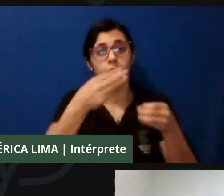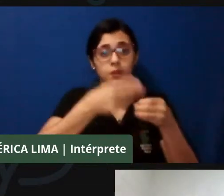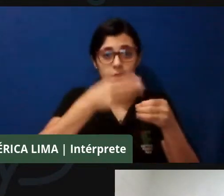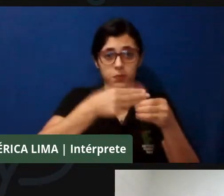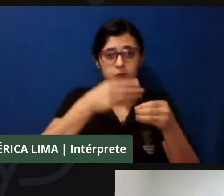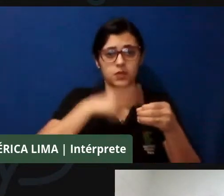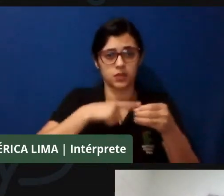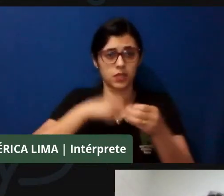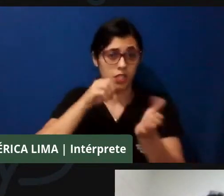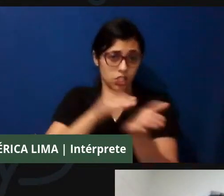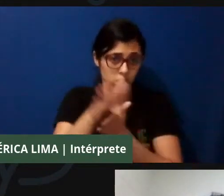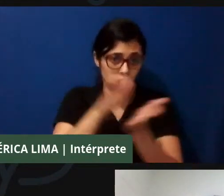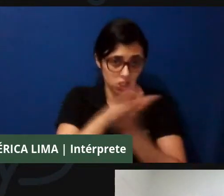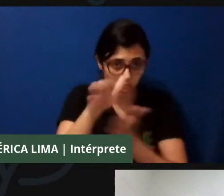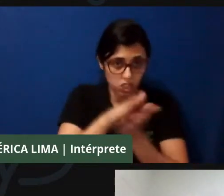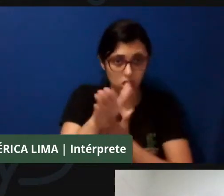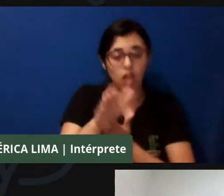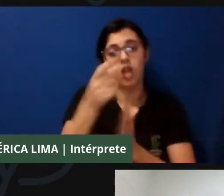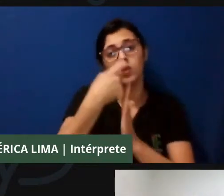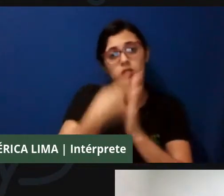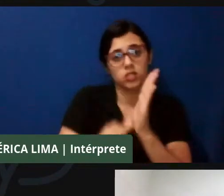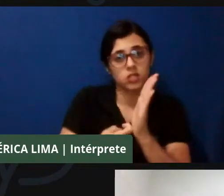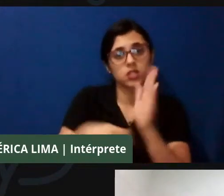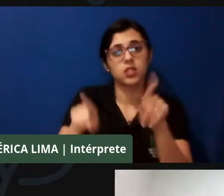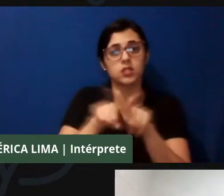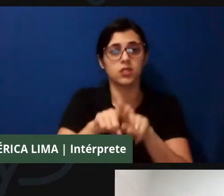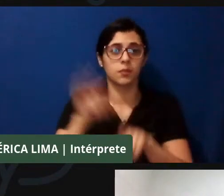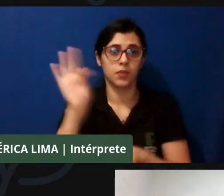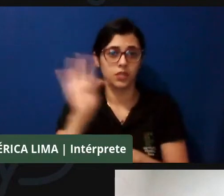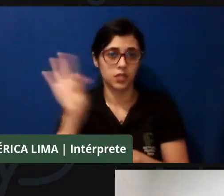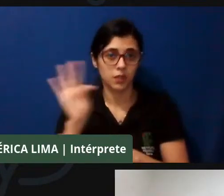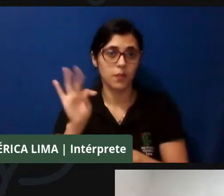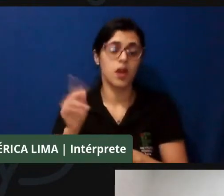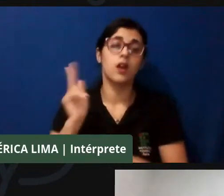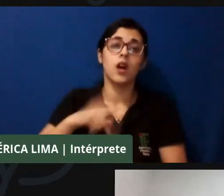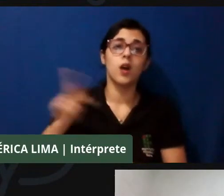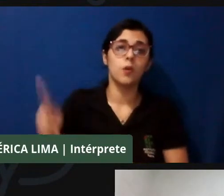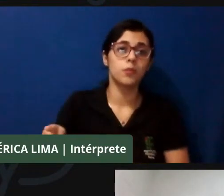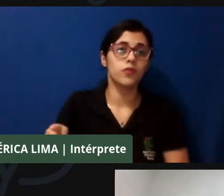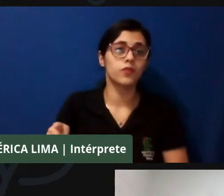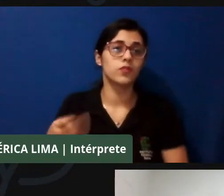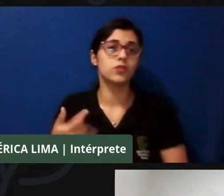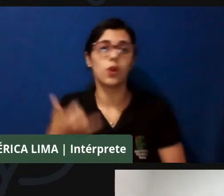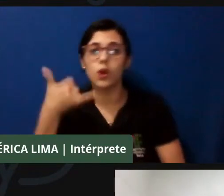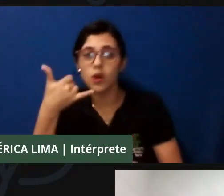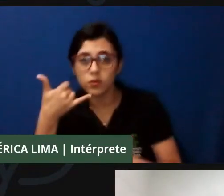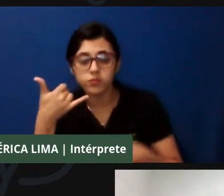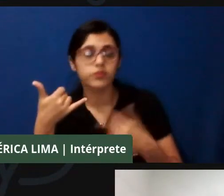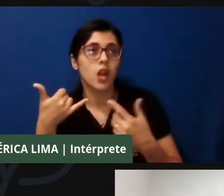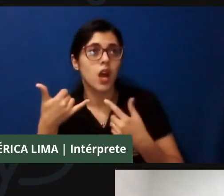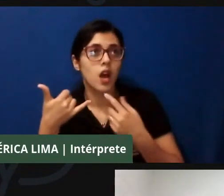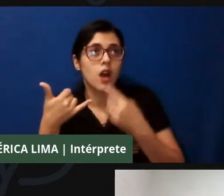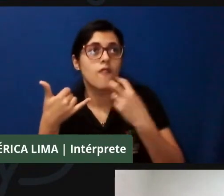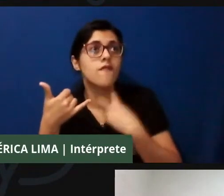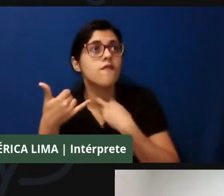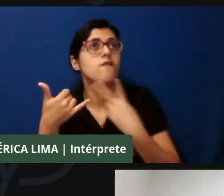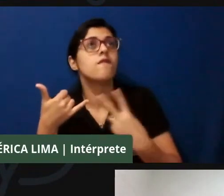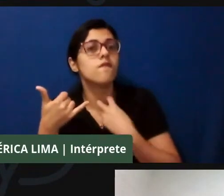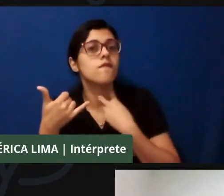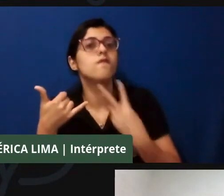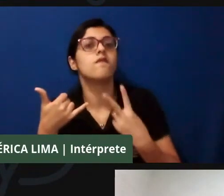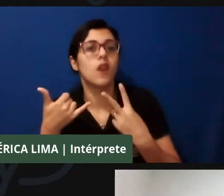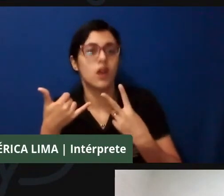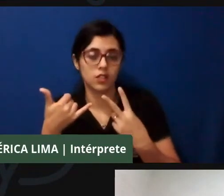texto, xerac de trabalho, e por áudio o professor tentava ali orientar. Isso a gente sabe que não se aproxima em nada da